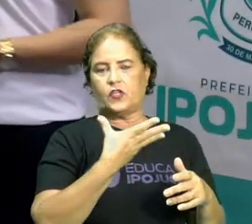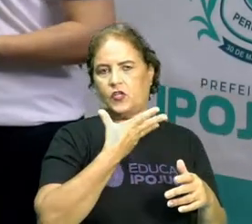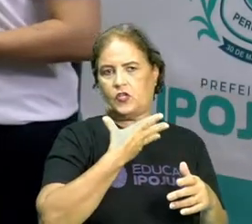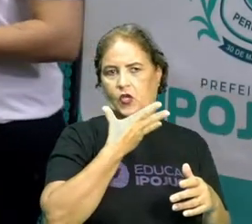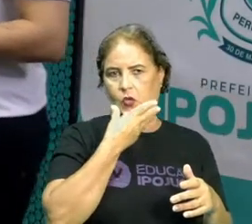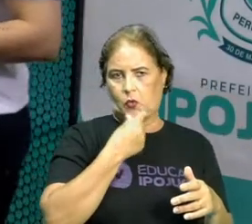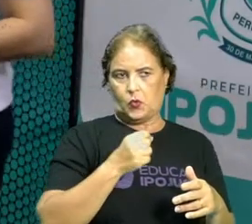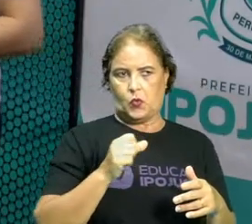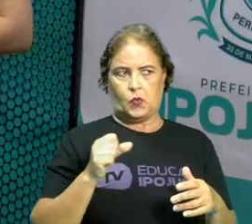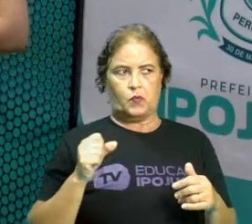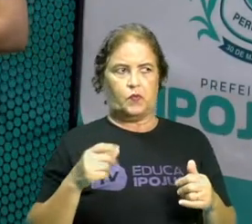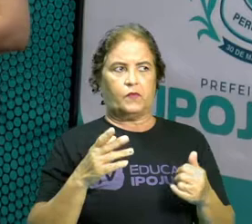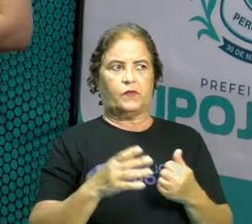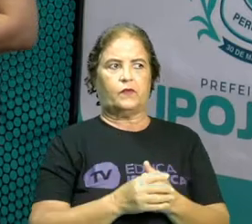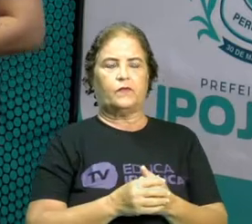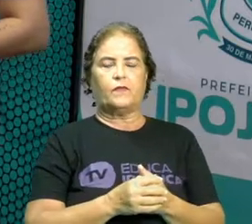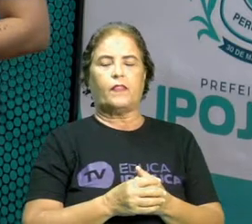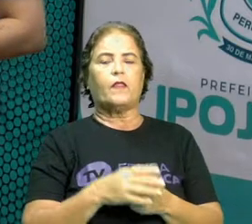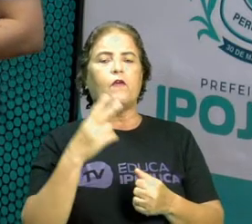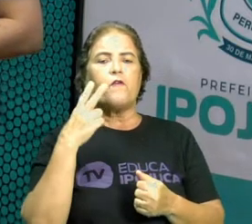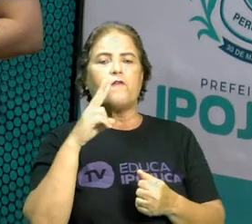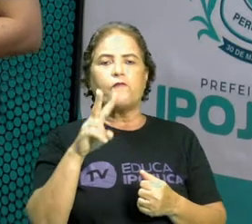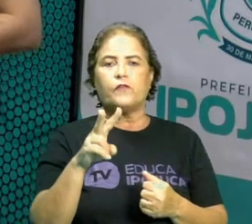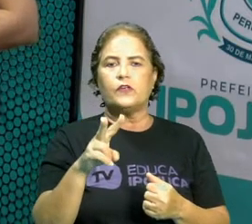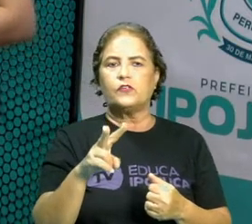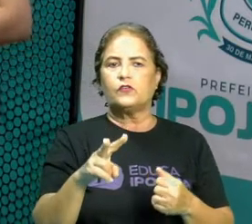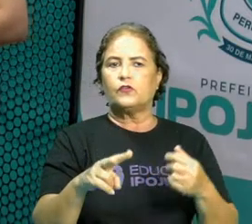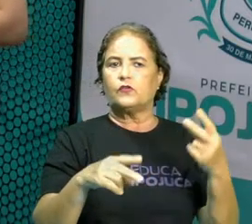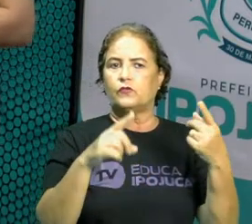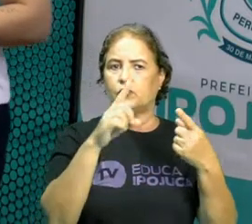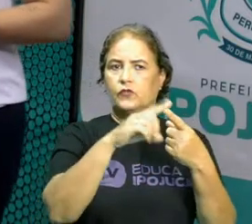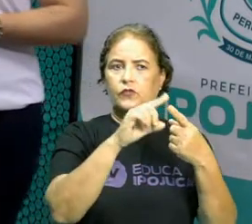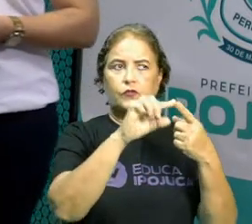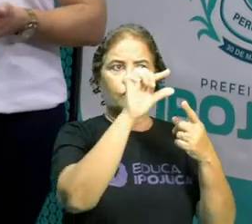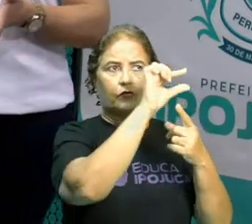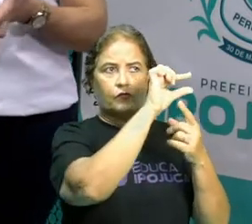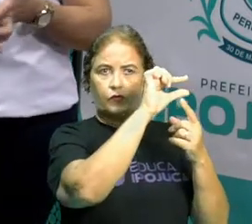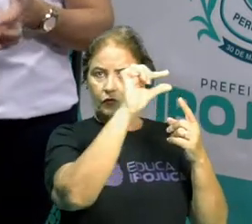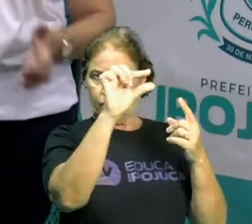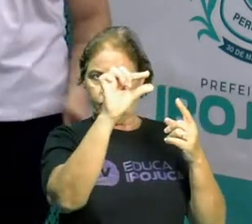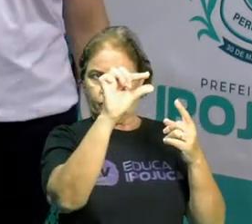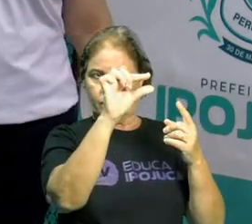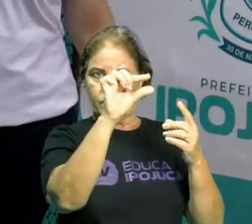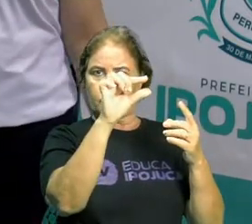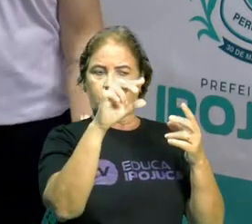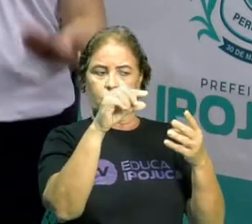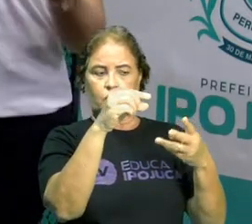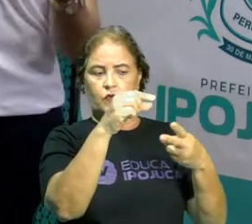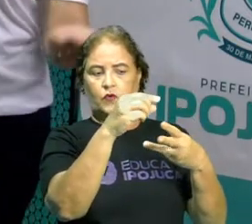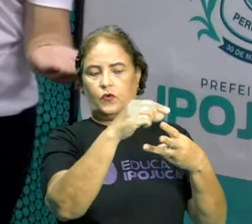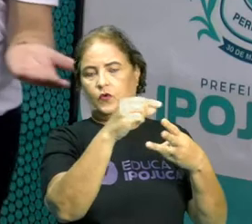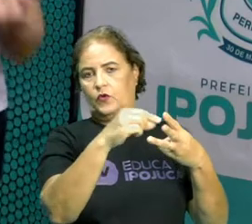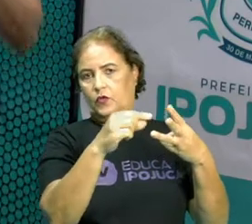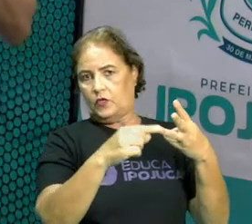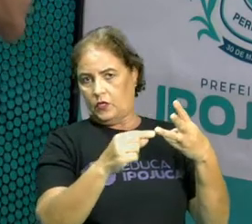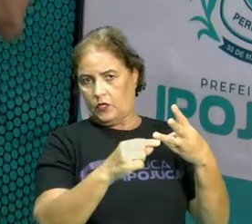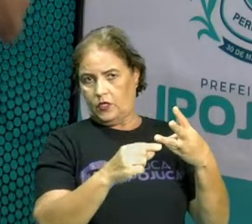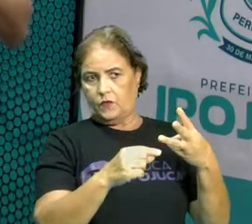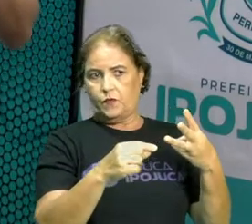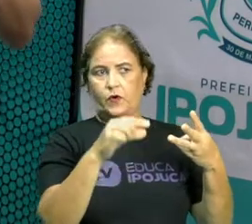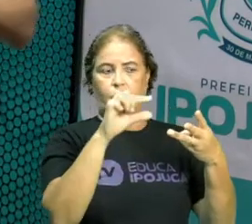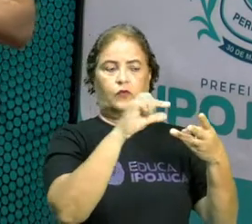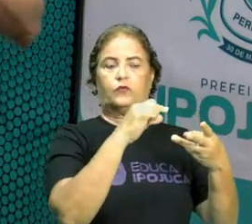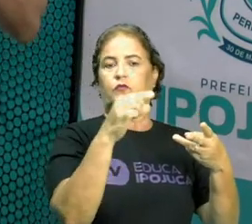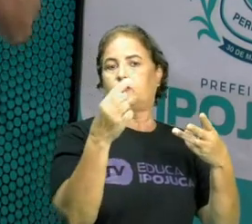não é, que o segundo verso rima com o quarto, que rima com o sexto, certo? Cestilha,